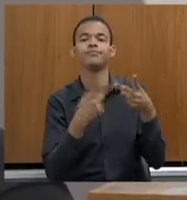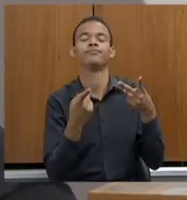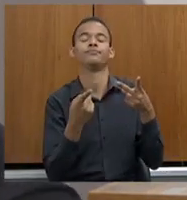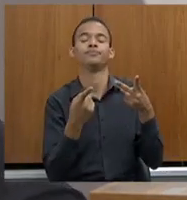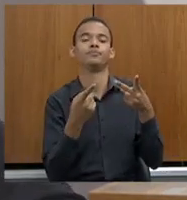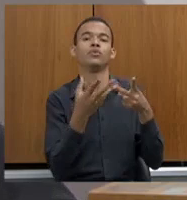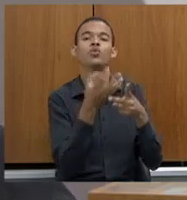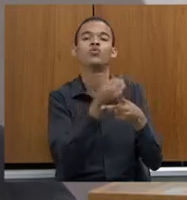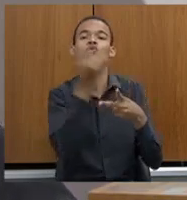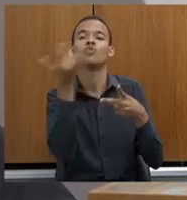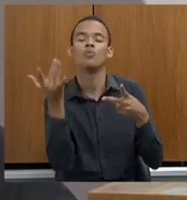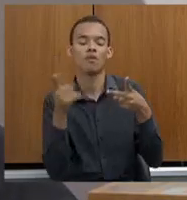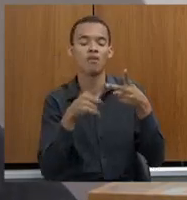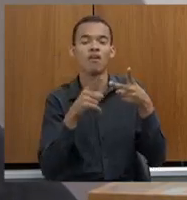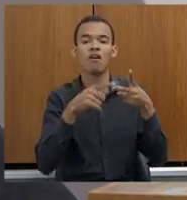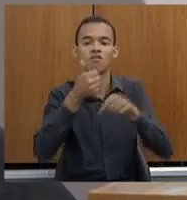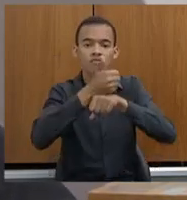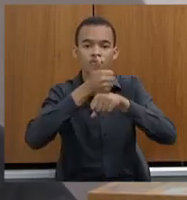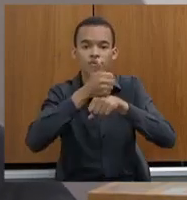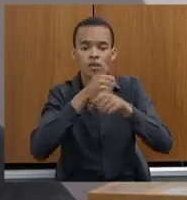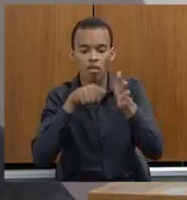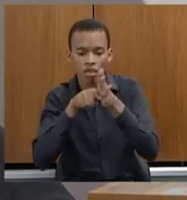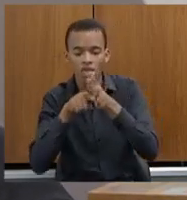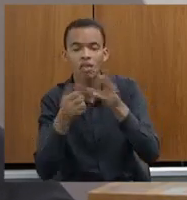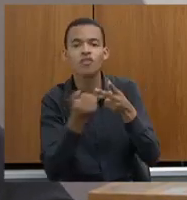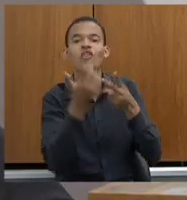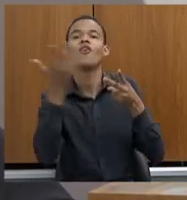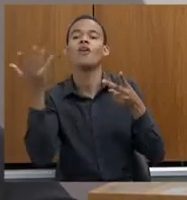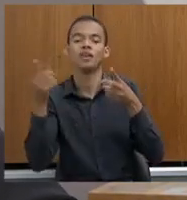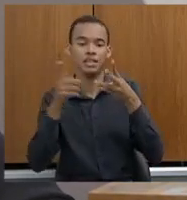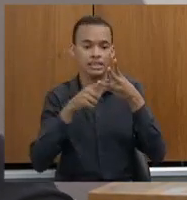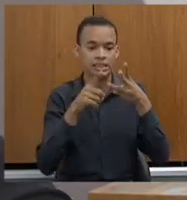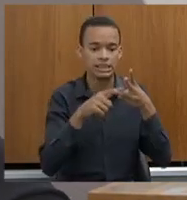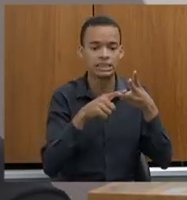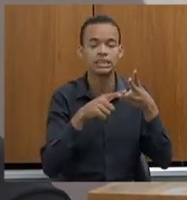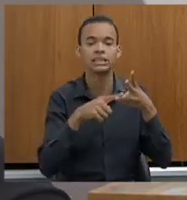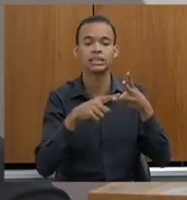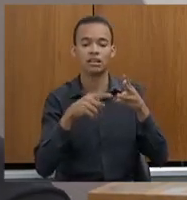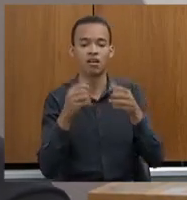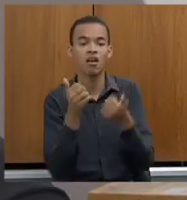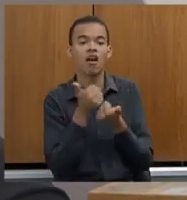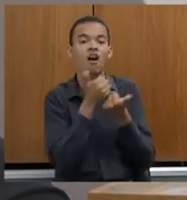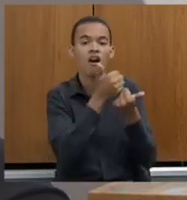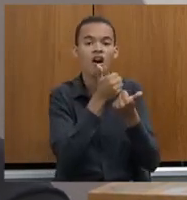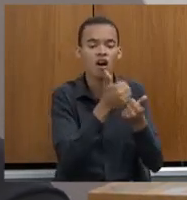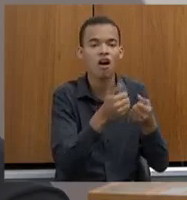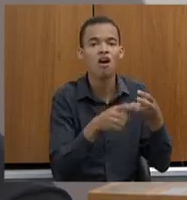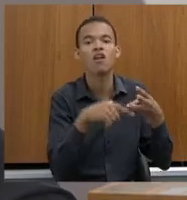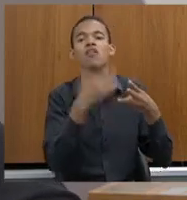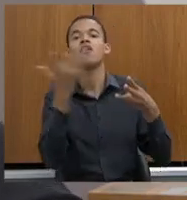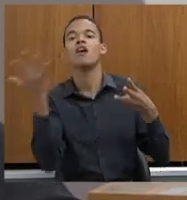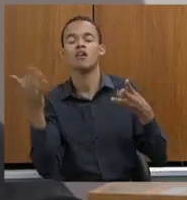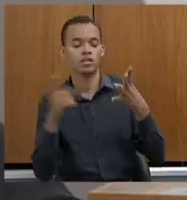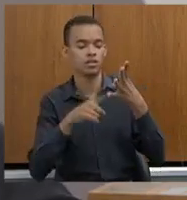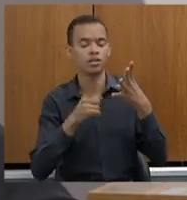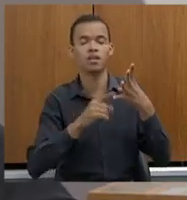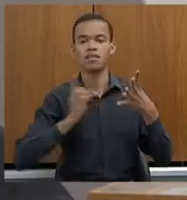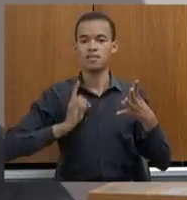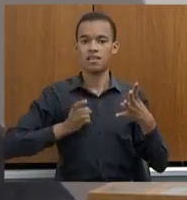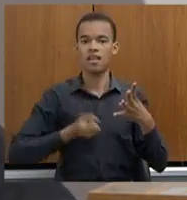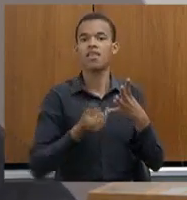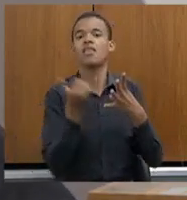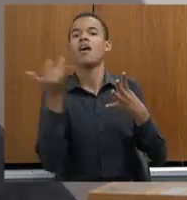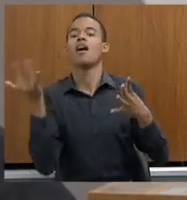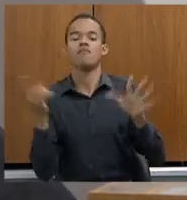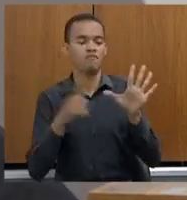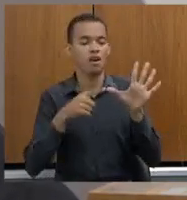Quantos auxiliares de perito? Quantos investigadores? Quantos delegados? Os bombeiros descendo de